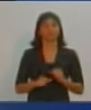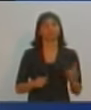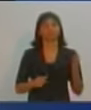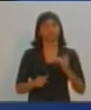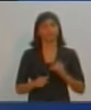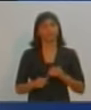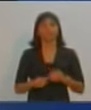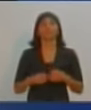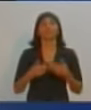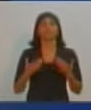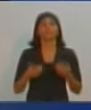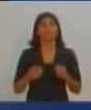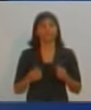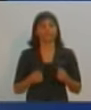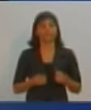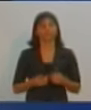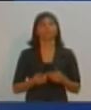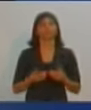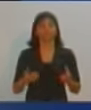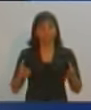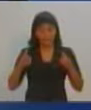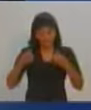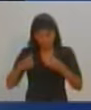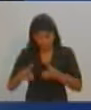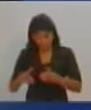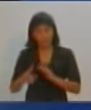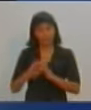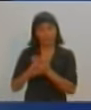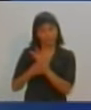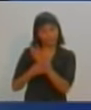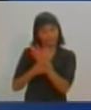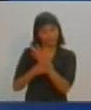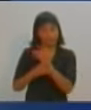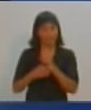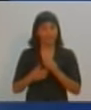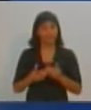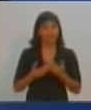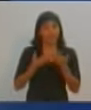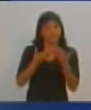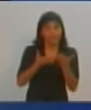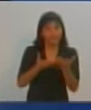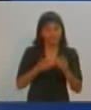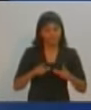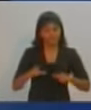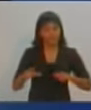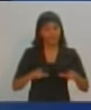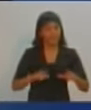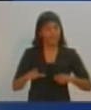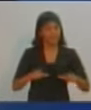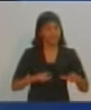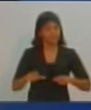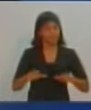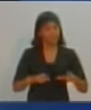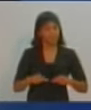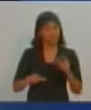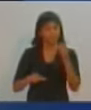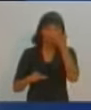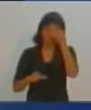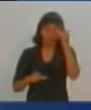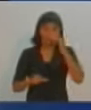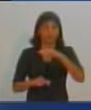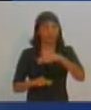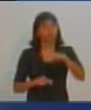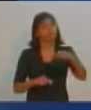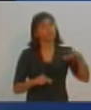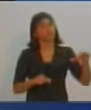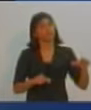Prudente. Como muitas empresas que estão sendo instaladas na nossa região, e às vezes não no nosso município, porque não tem nenhum plano de incentivo fiscal.